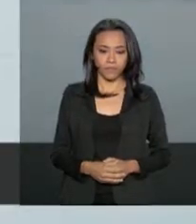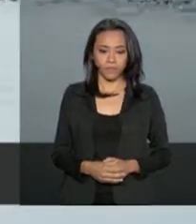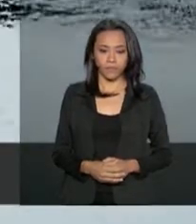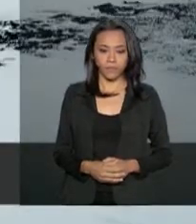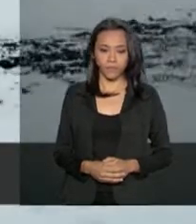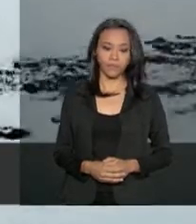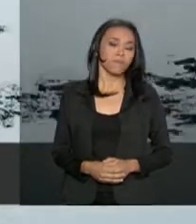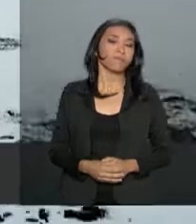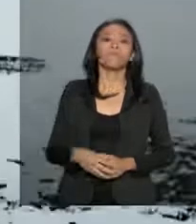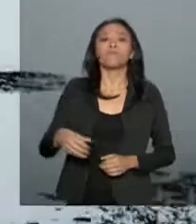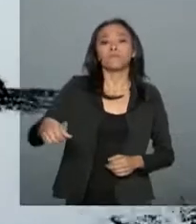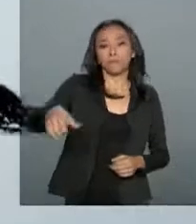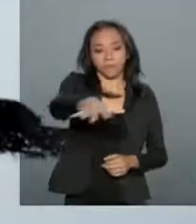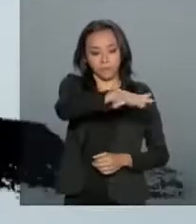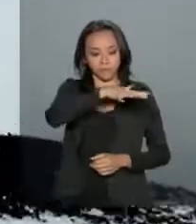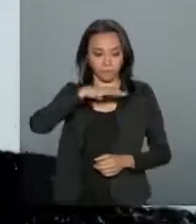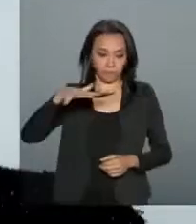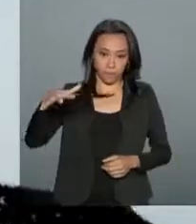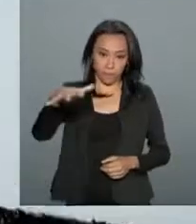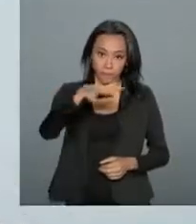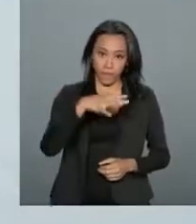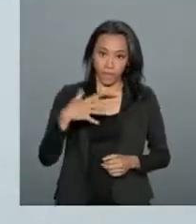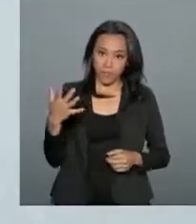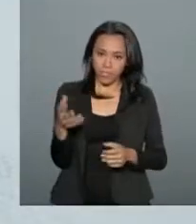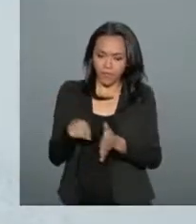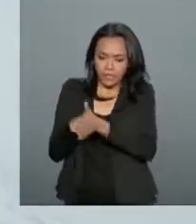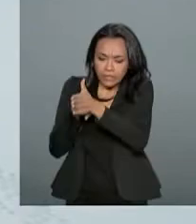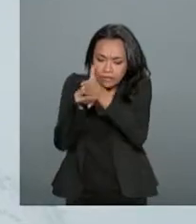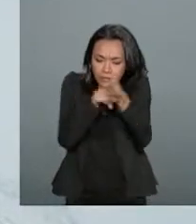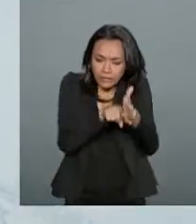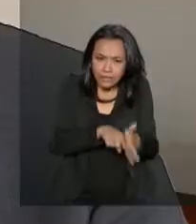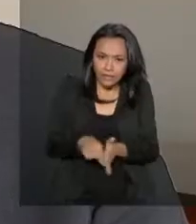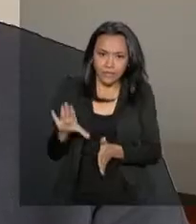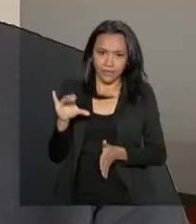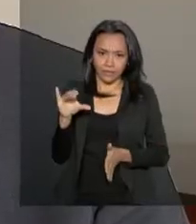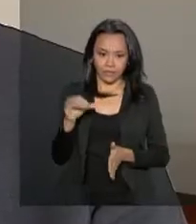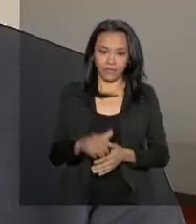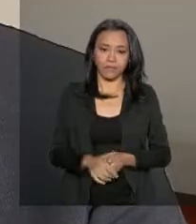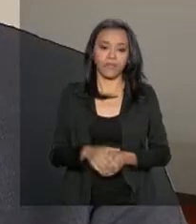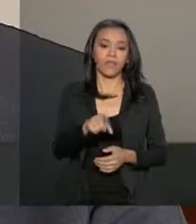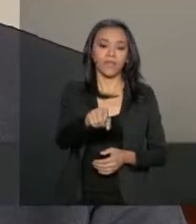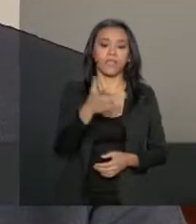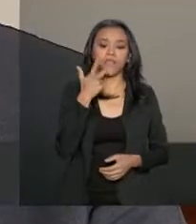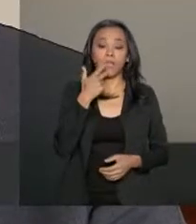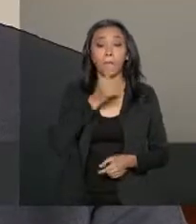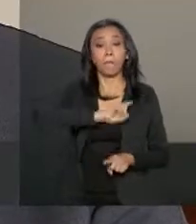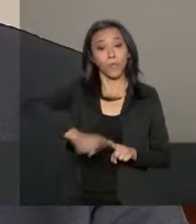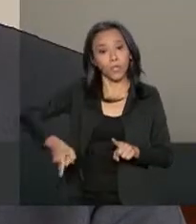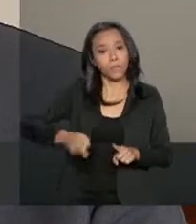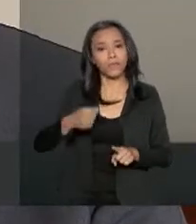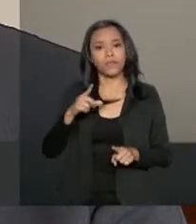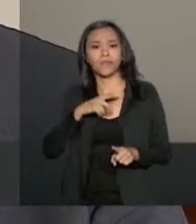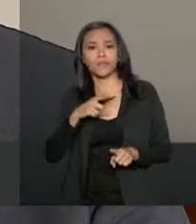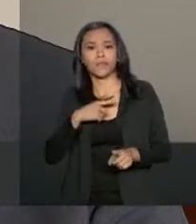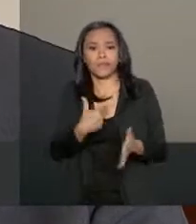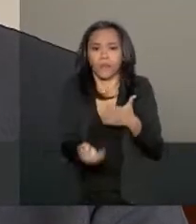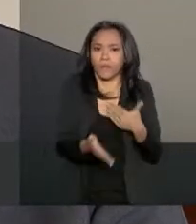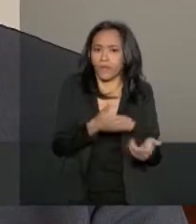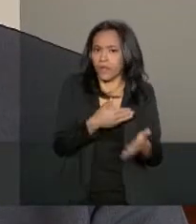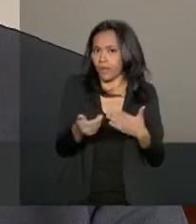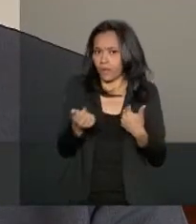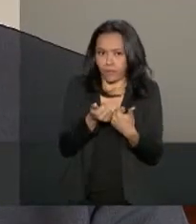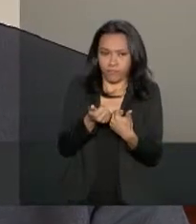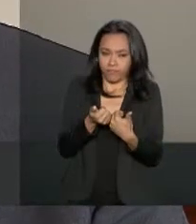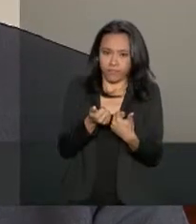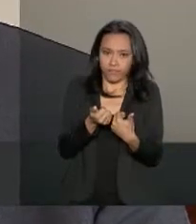Um ambiente livre para a ciência. É uma região que é proibida de ter qualquer tipo de operação ou de